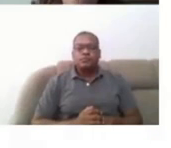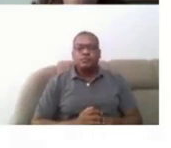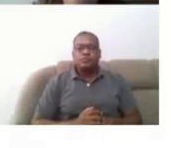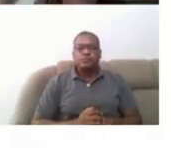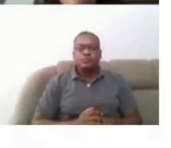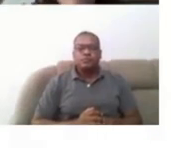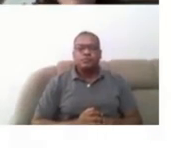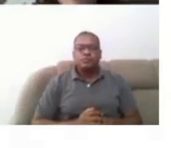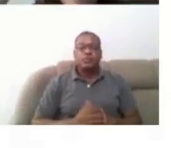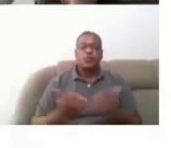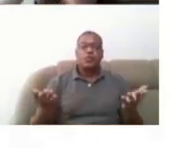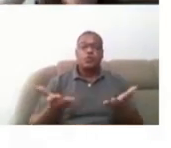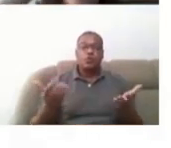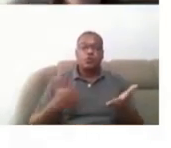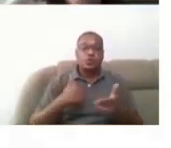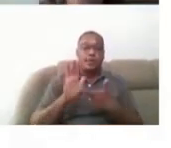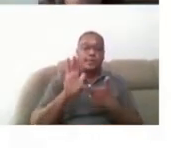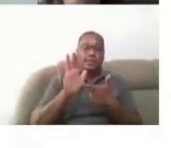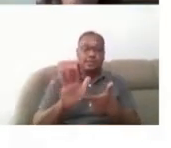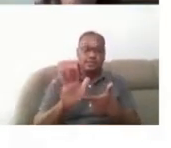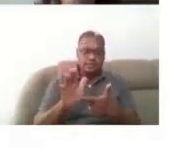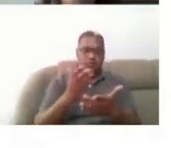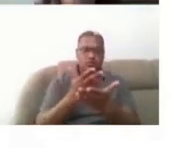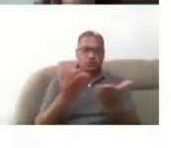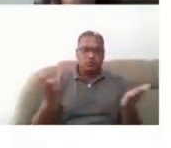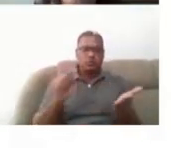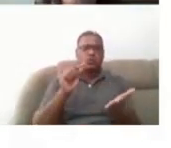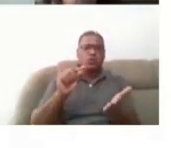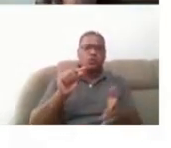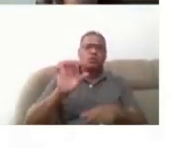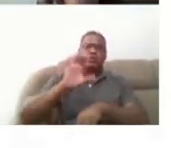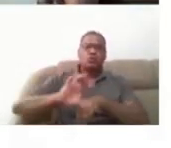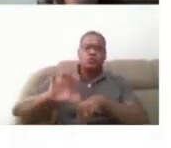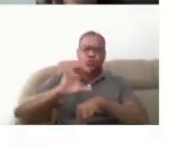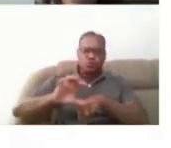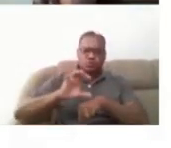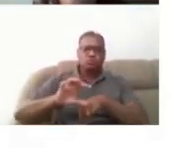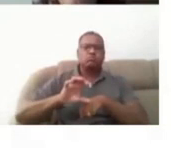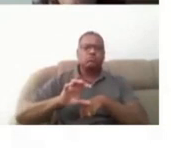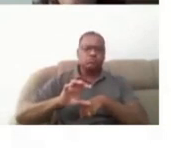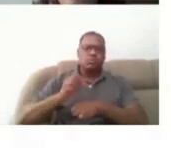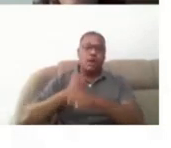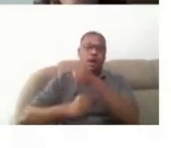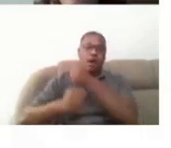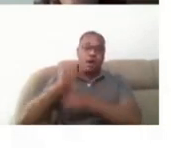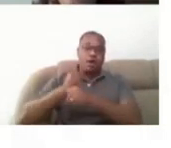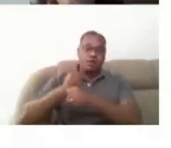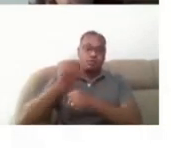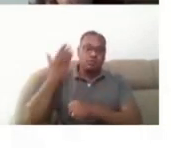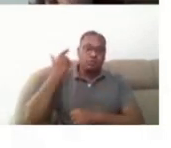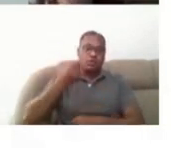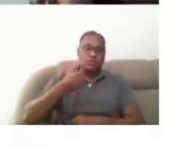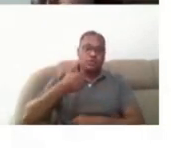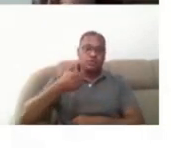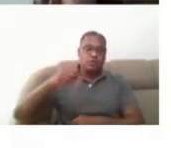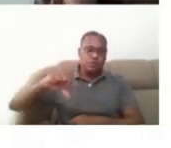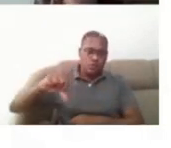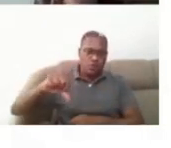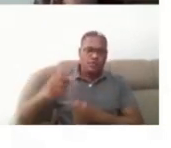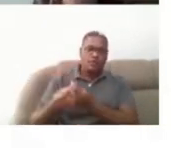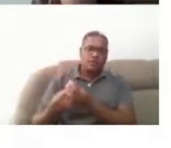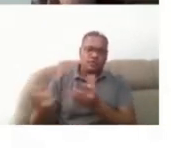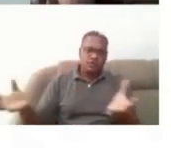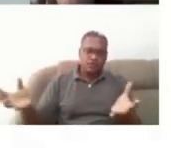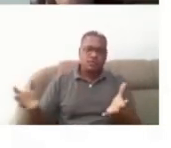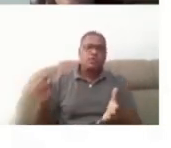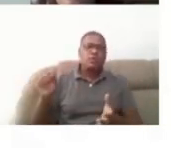Hoje eu vou apresentar para vocês aqui um curso, né? Que eu ofereci no ano de 2019, né? Para uma instituição